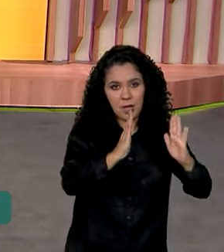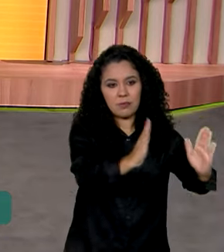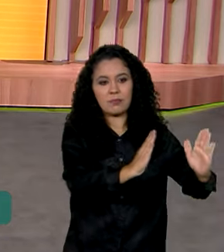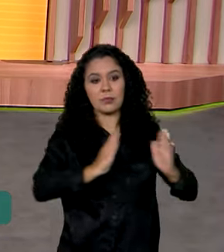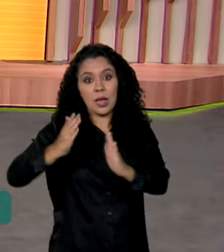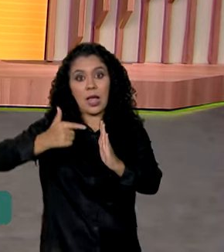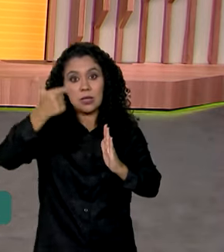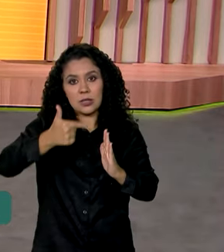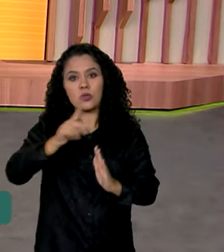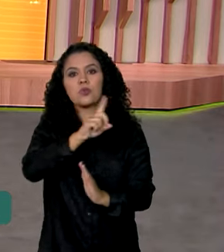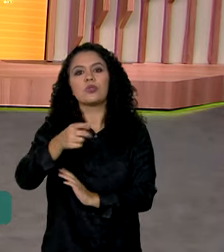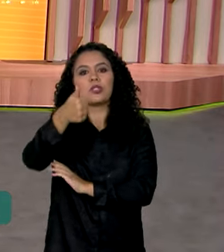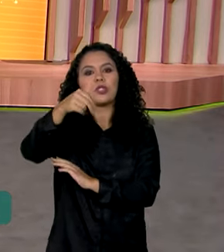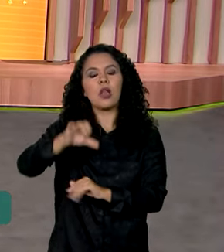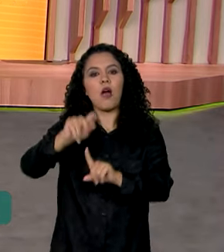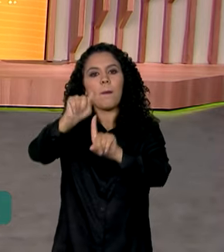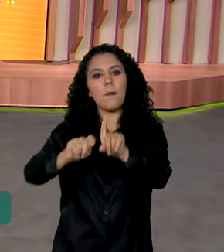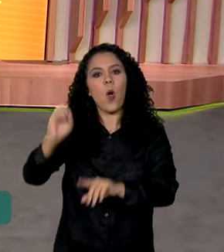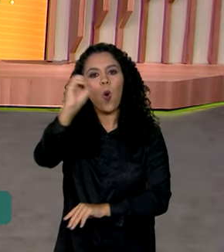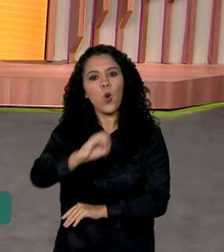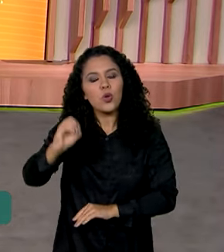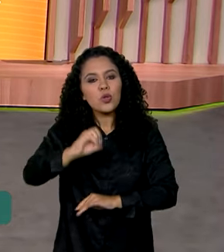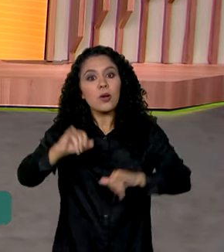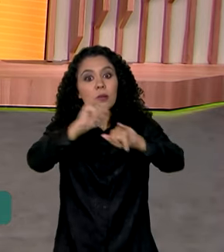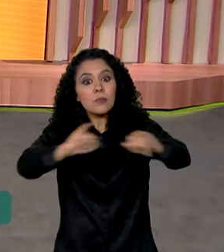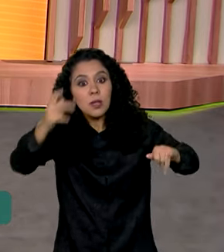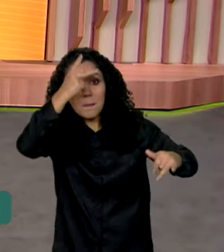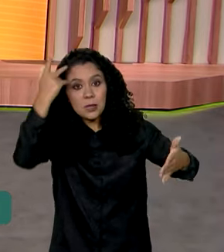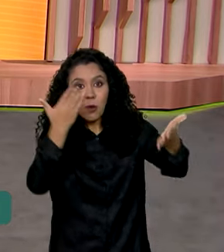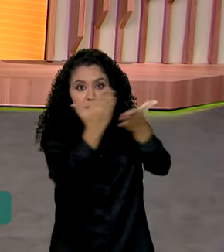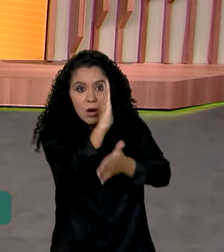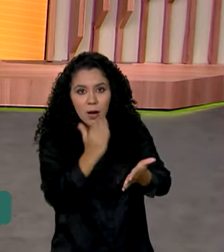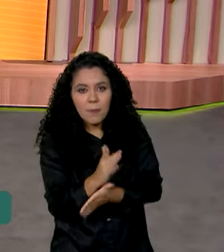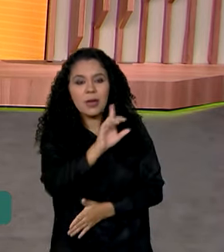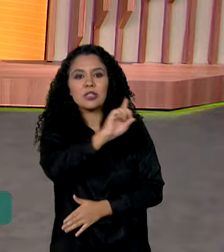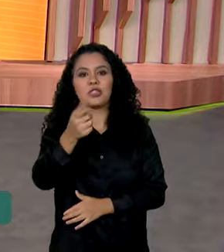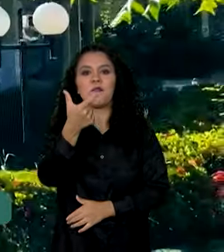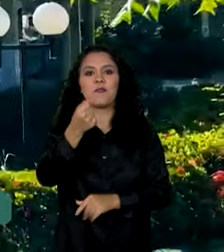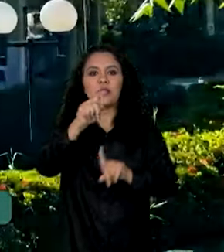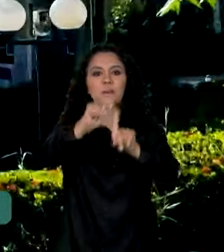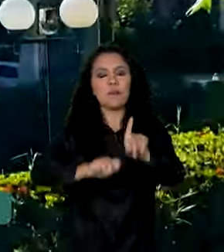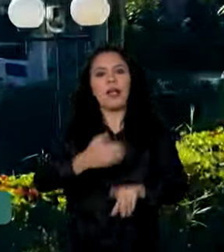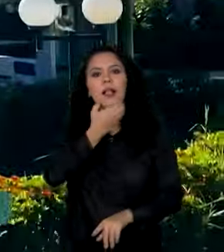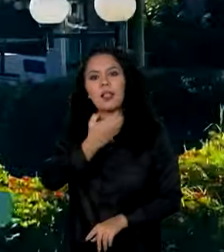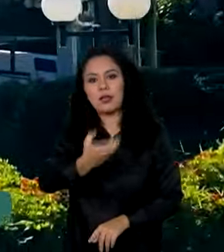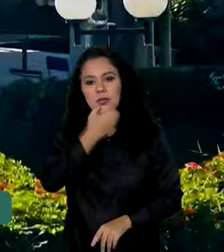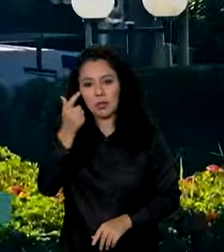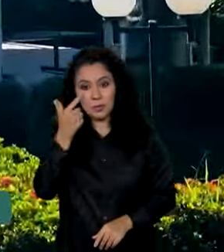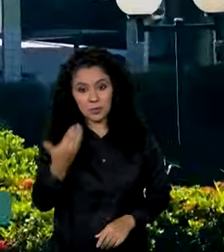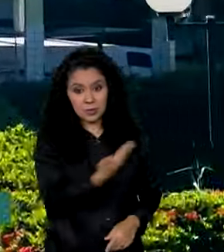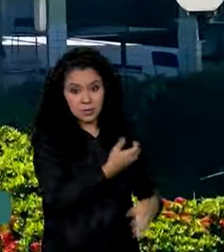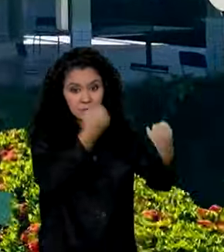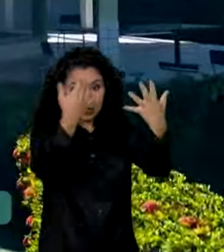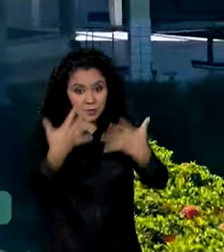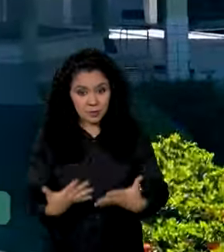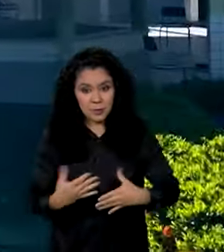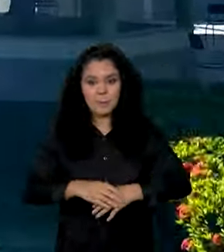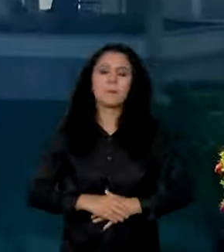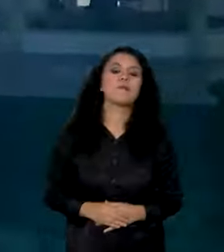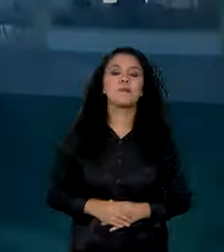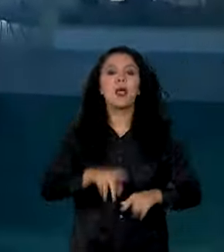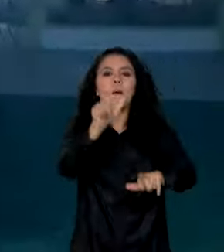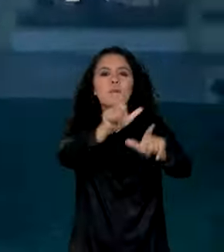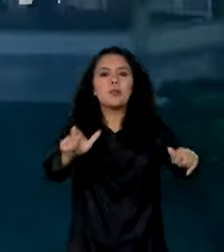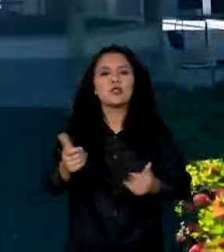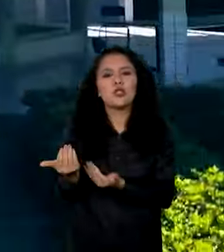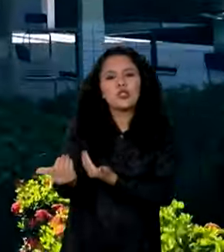outubro. A divulgação dos vencedores está marcada para o dia 20 de dezembro. Não faz tanto tempo que os jovens